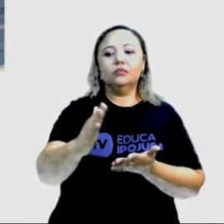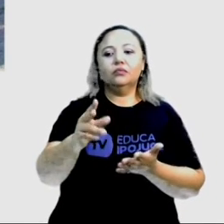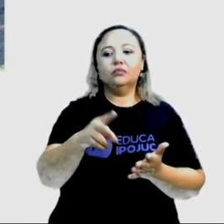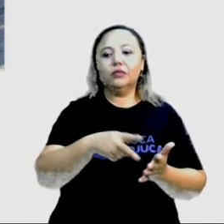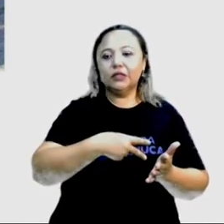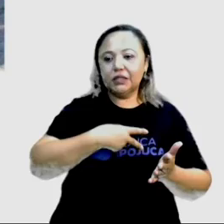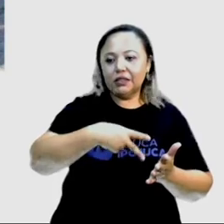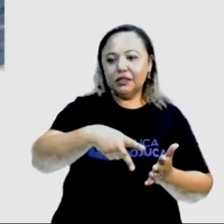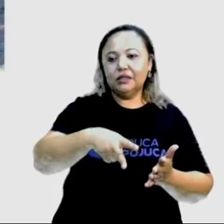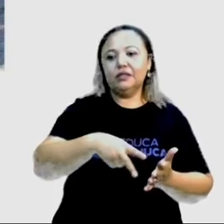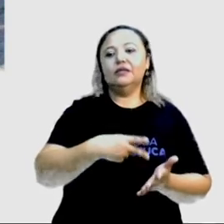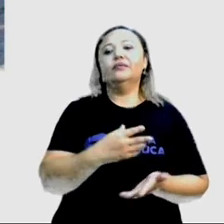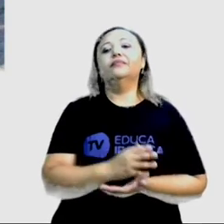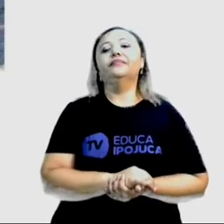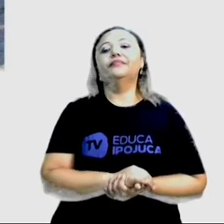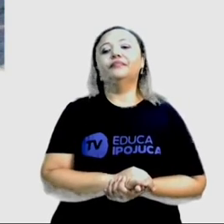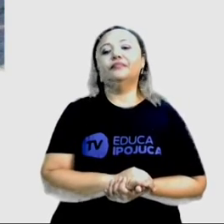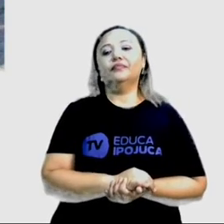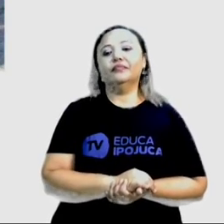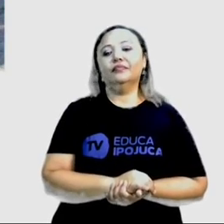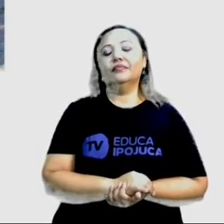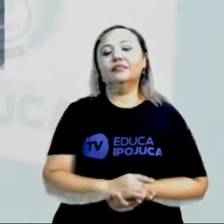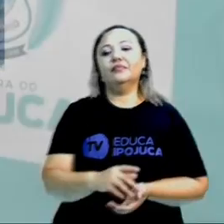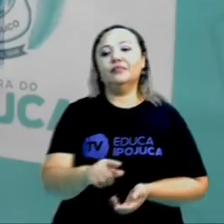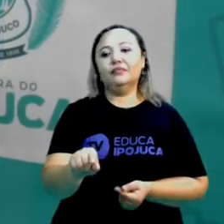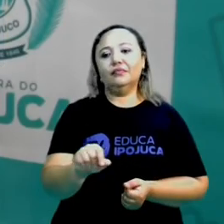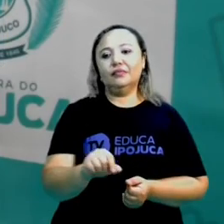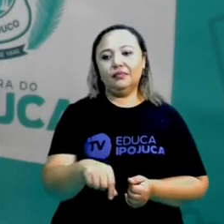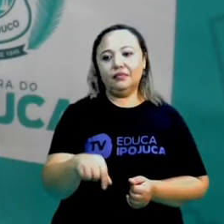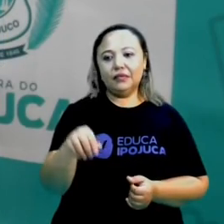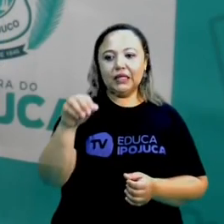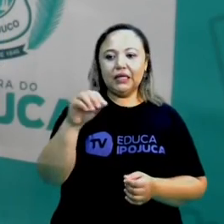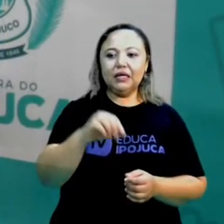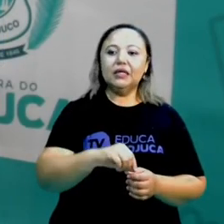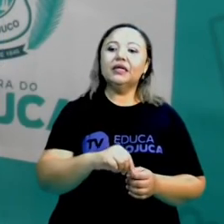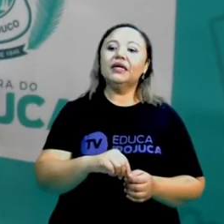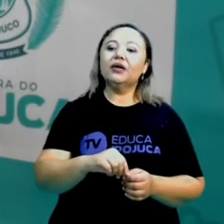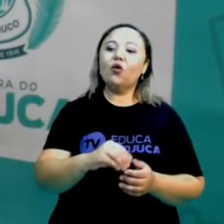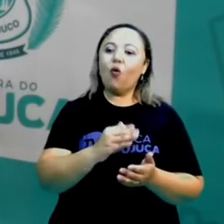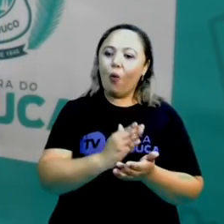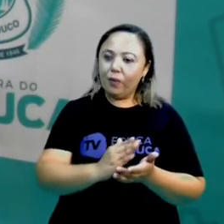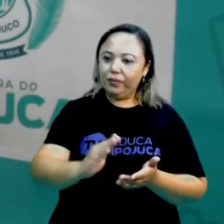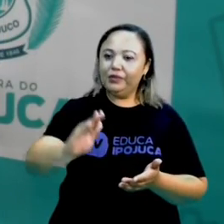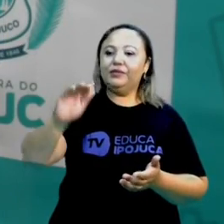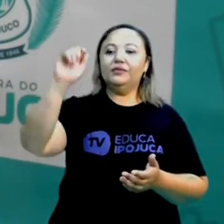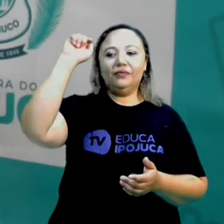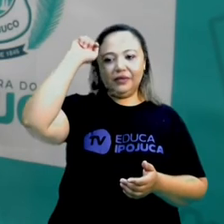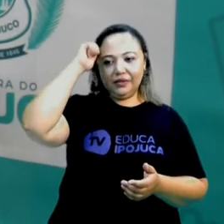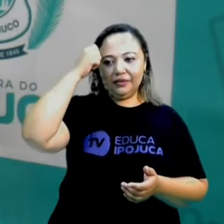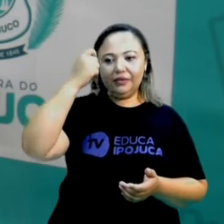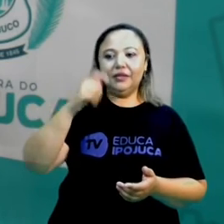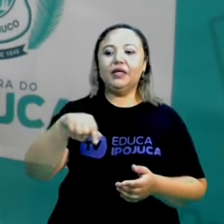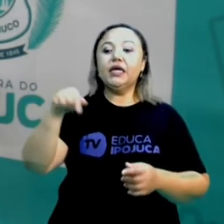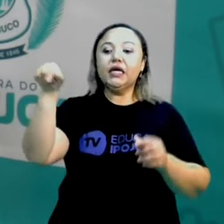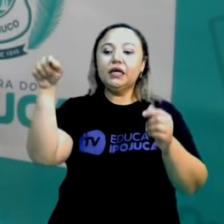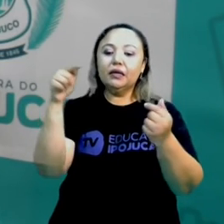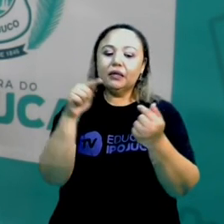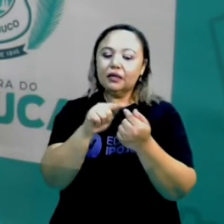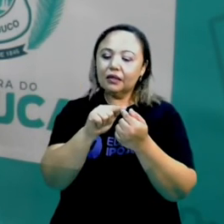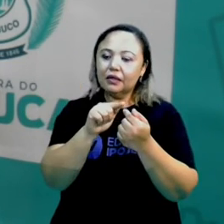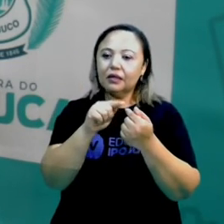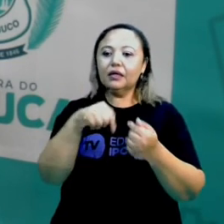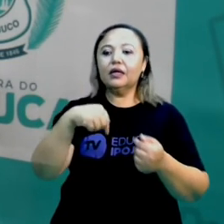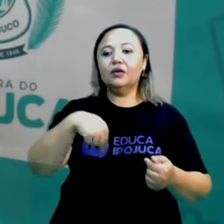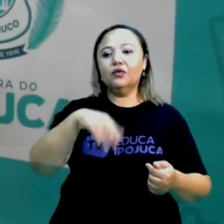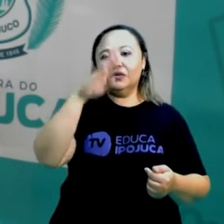vivenciam, né? essa dança que também está enraigada, está dentro da nossa cultura brasileira.